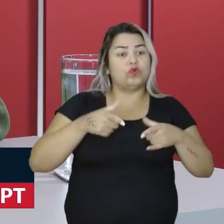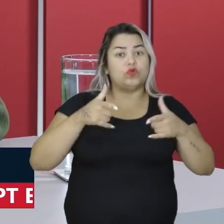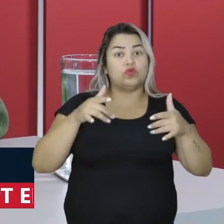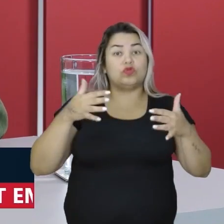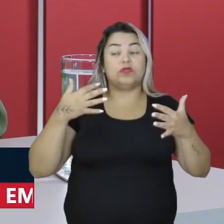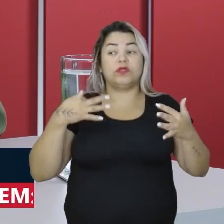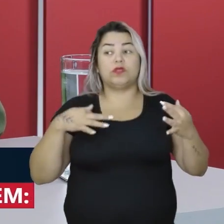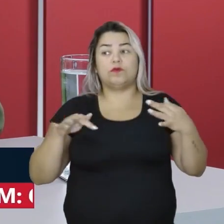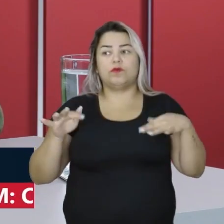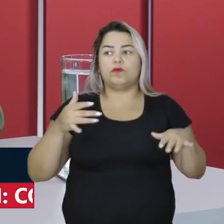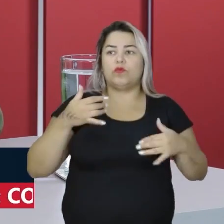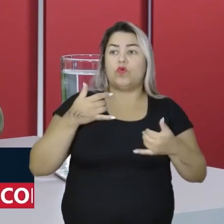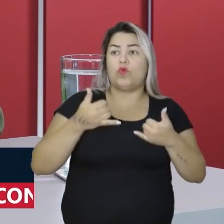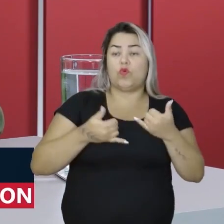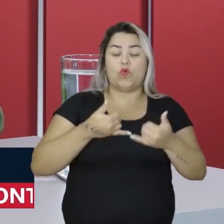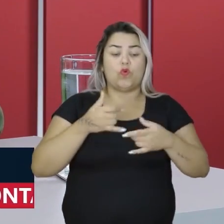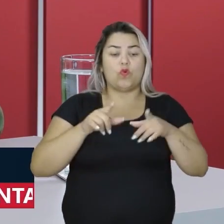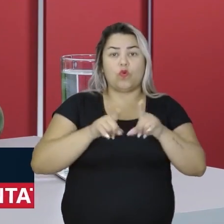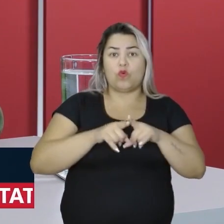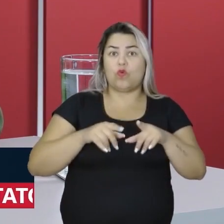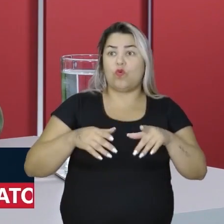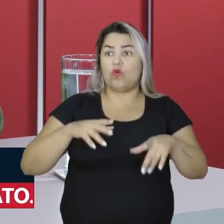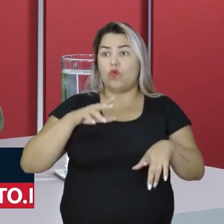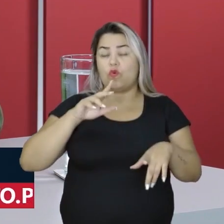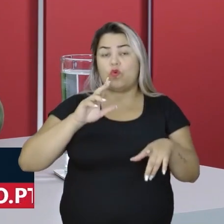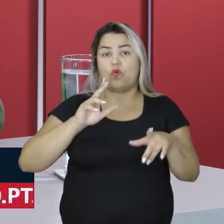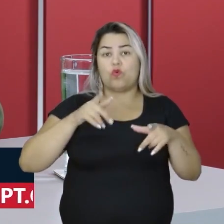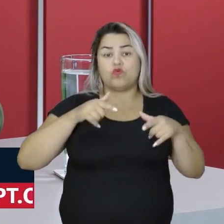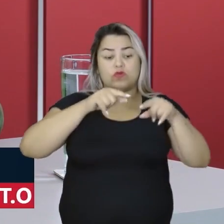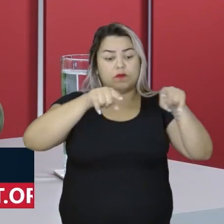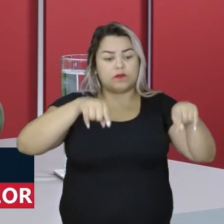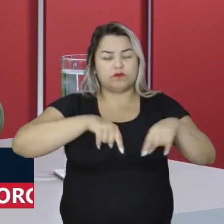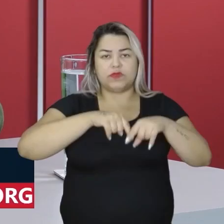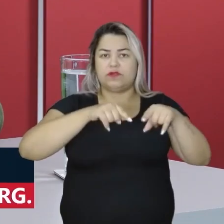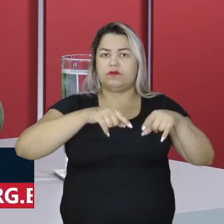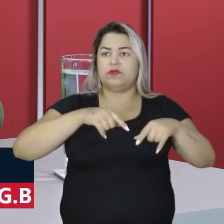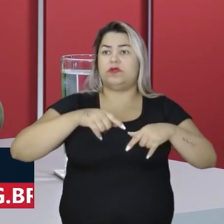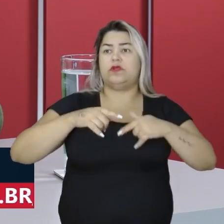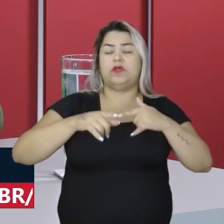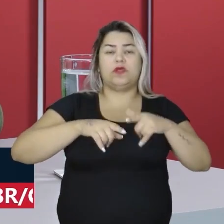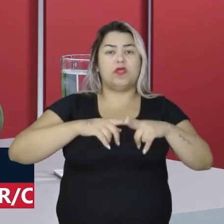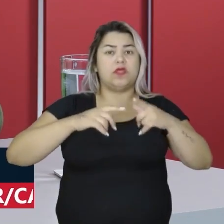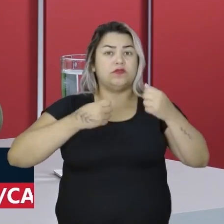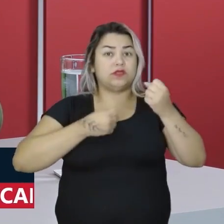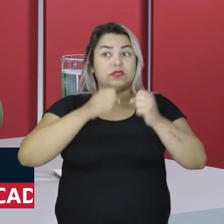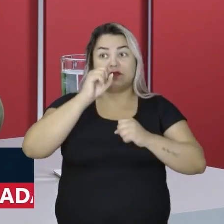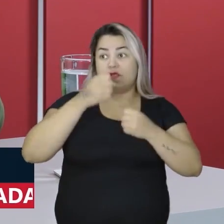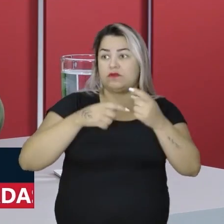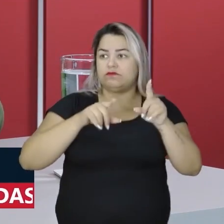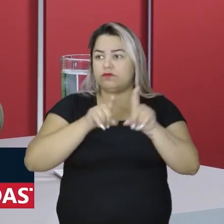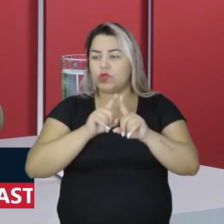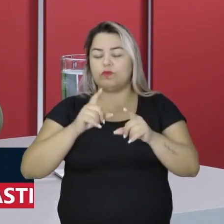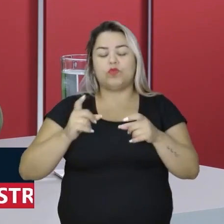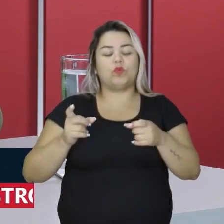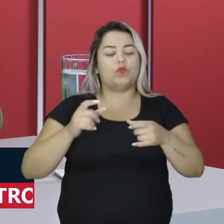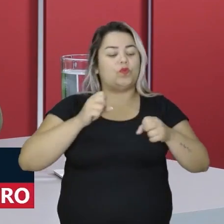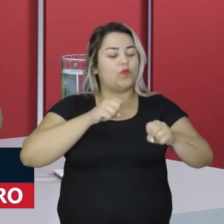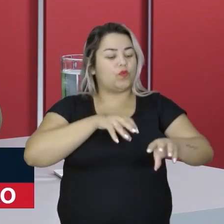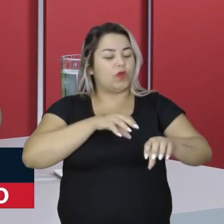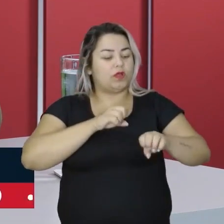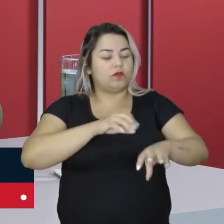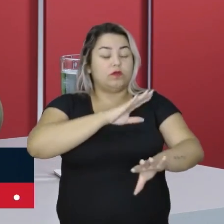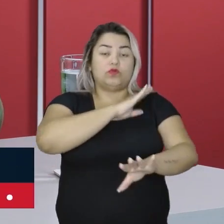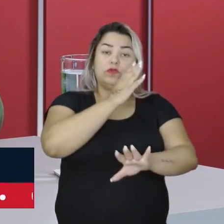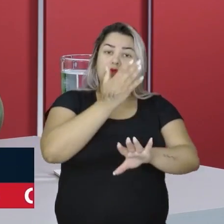quadras. Então, isso sim é a gente passar da perspectiva de tempo integral para uma educação integral,